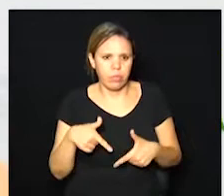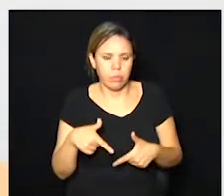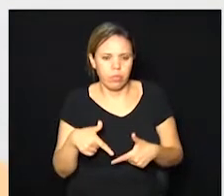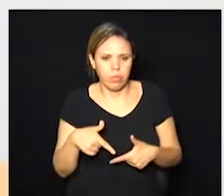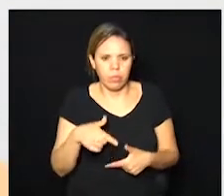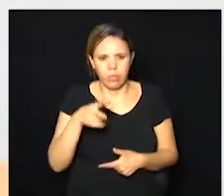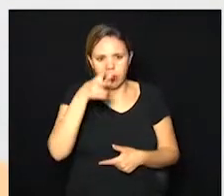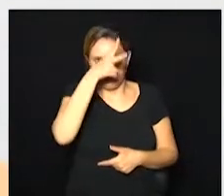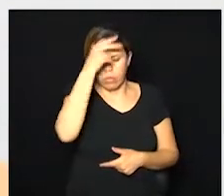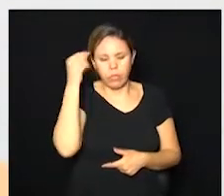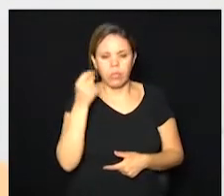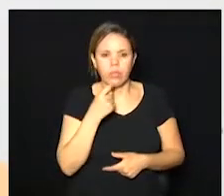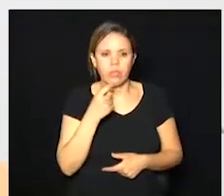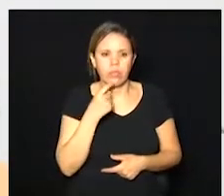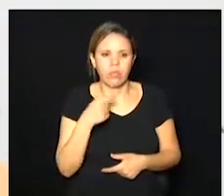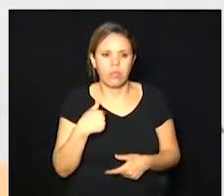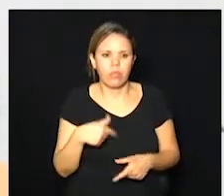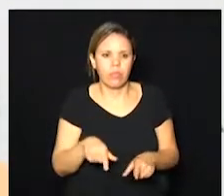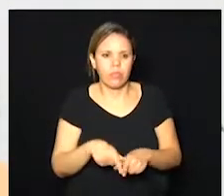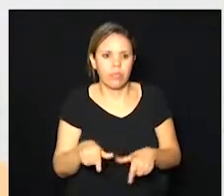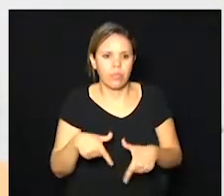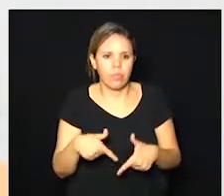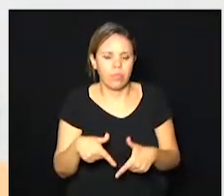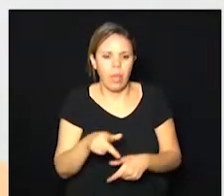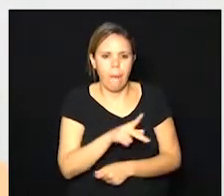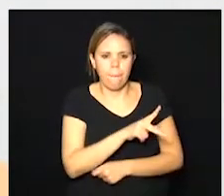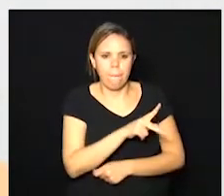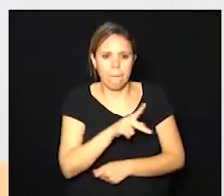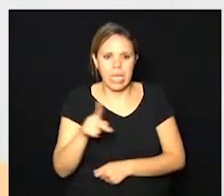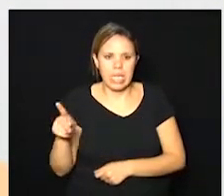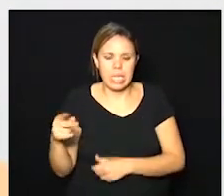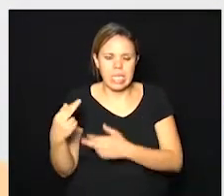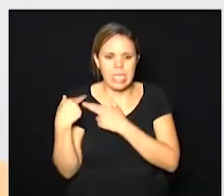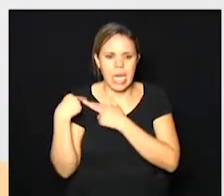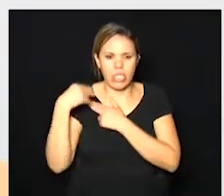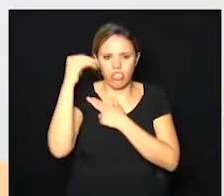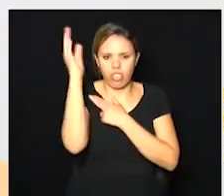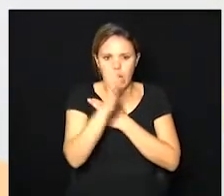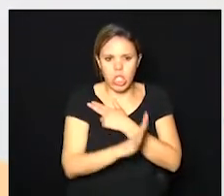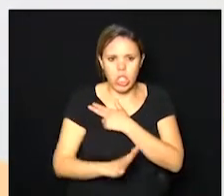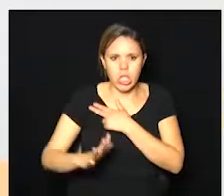prefeito de Campinas eu tenho a função de presidente da Frente Nacional de Prefeitos